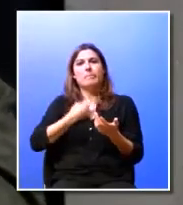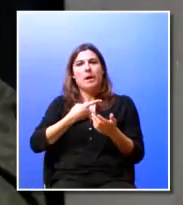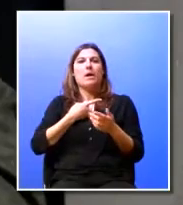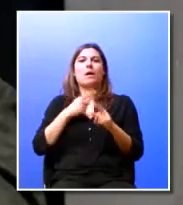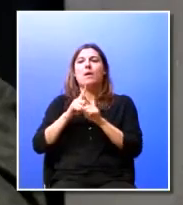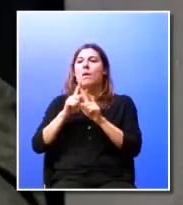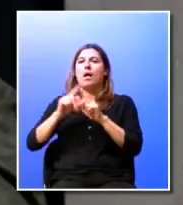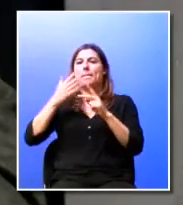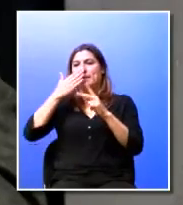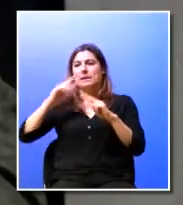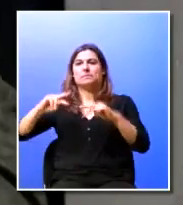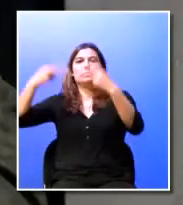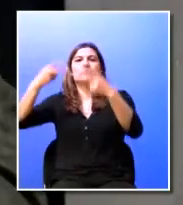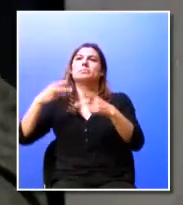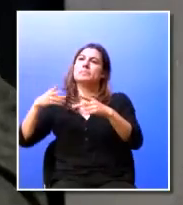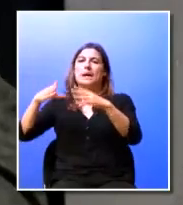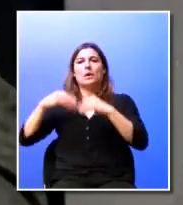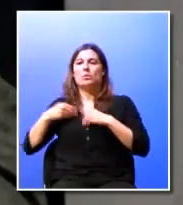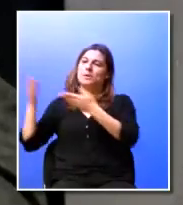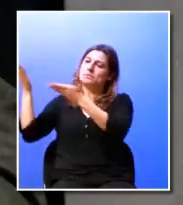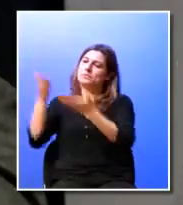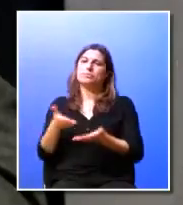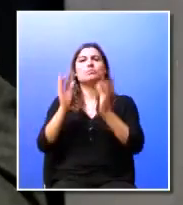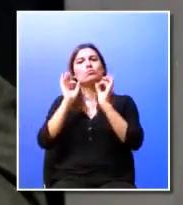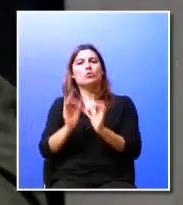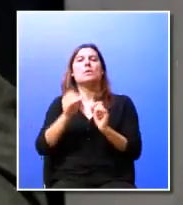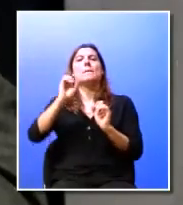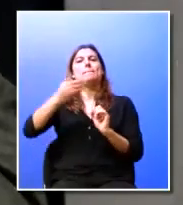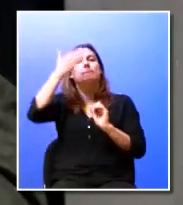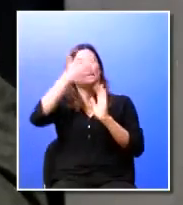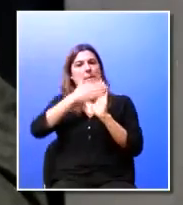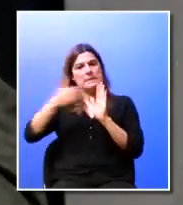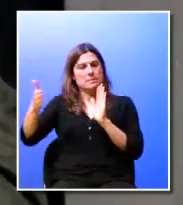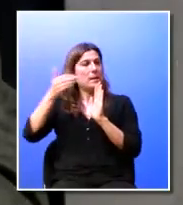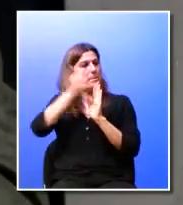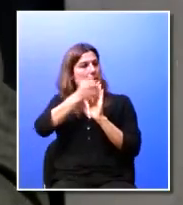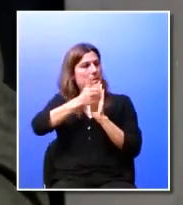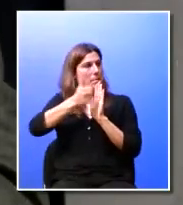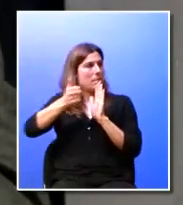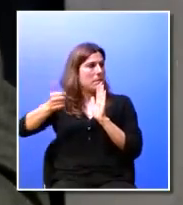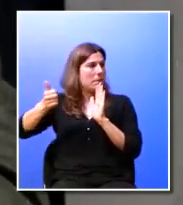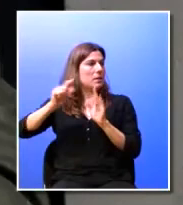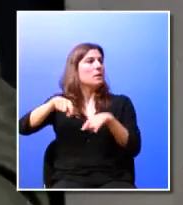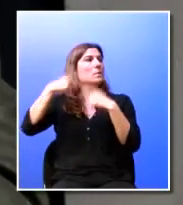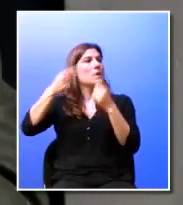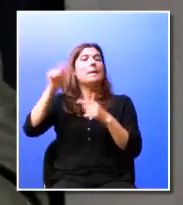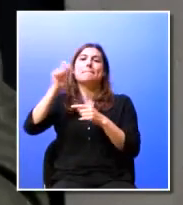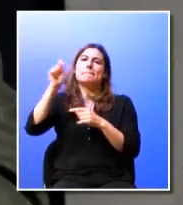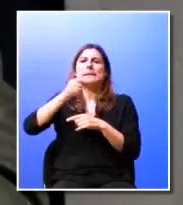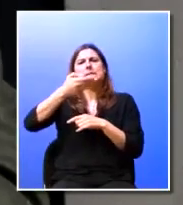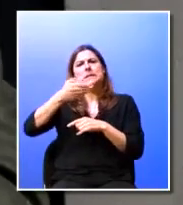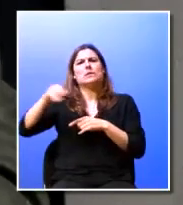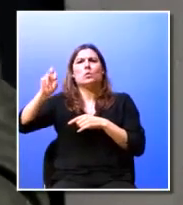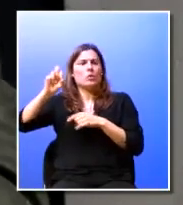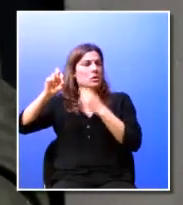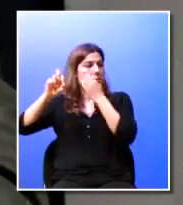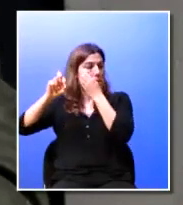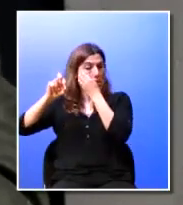acolhimento ou o aluno é acolhido está na primeira semana mas depois o aluno tem que durante sete ou oito meses tem que ter